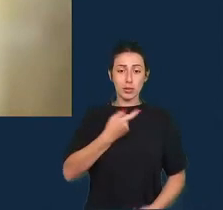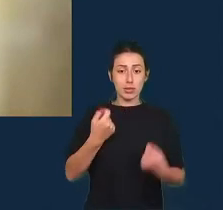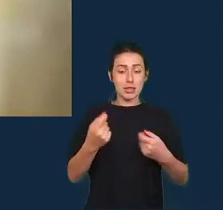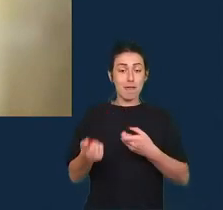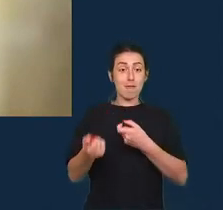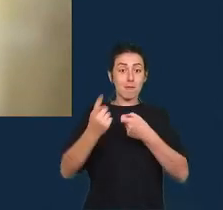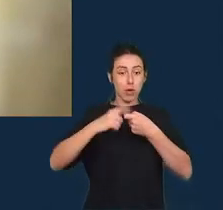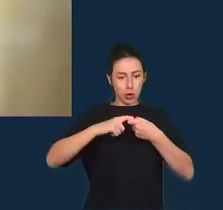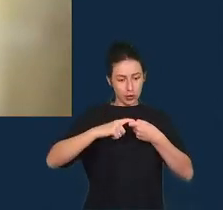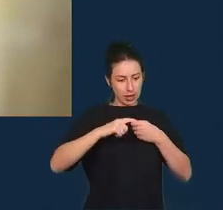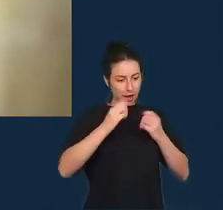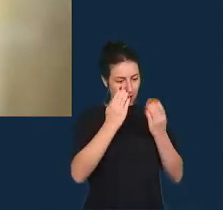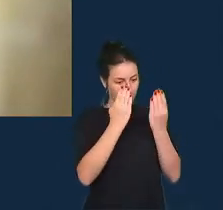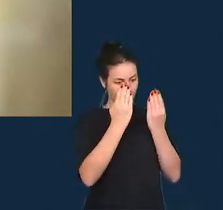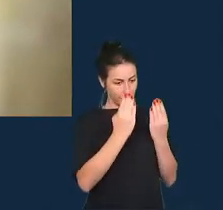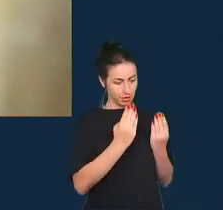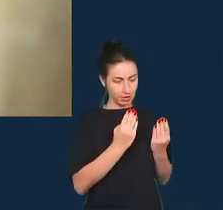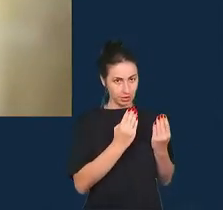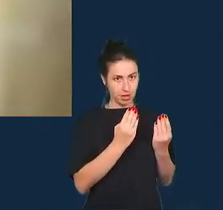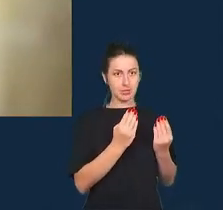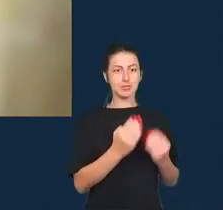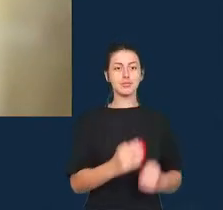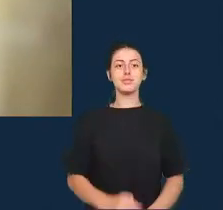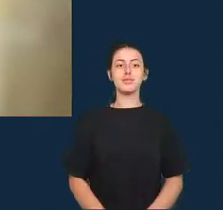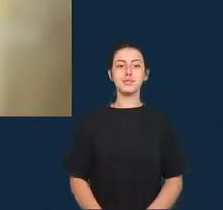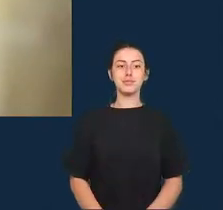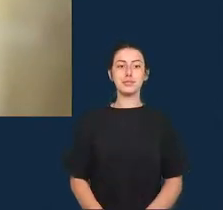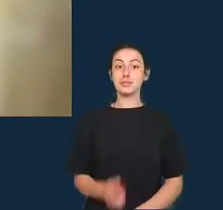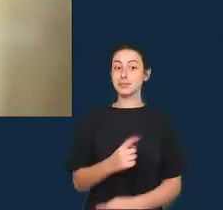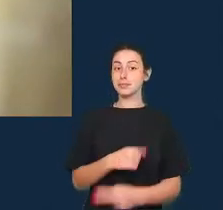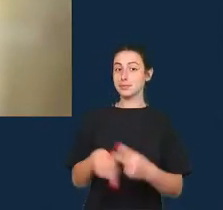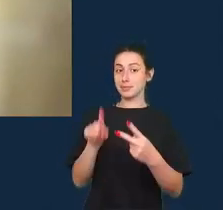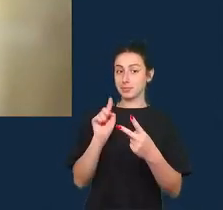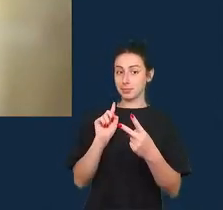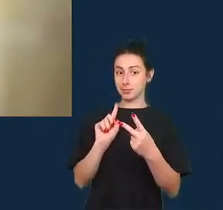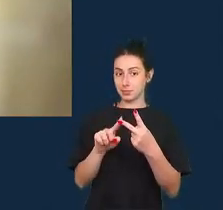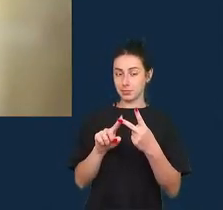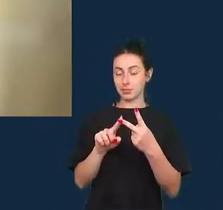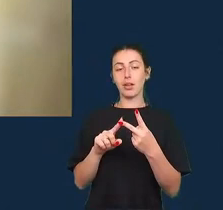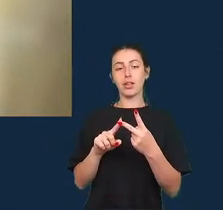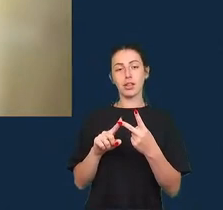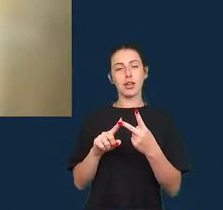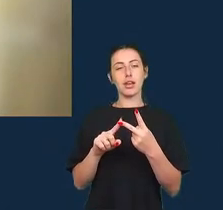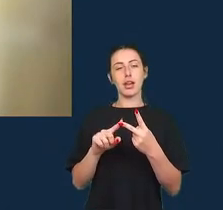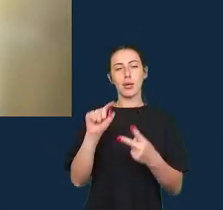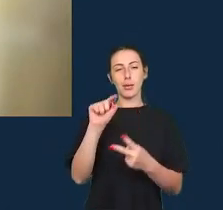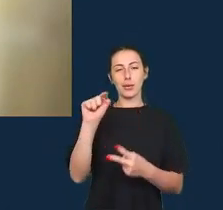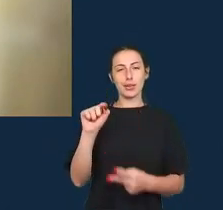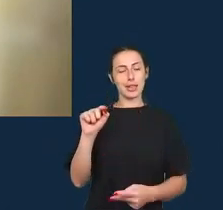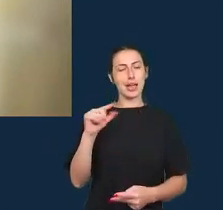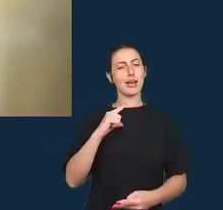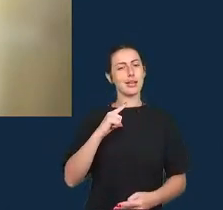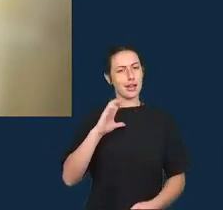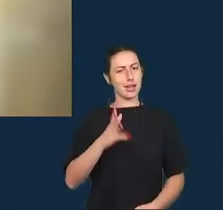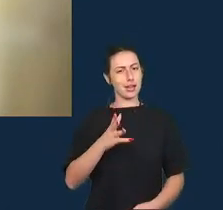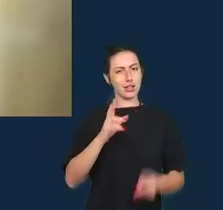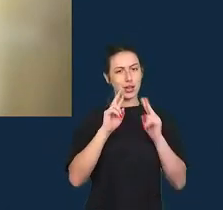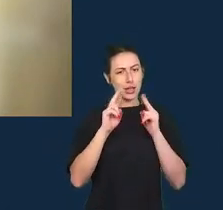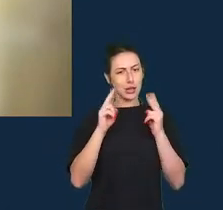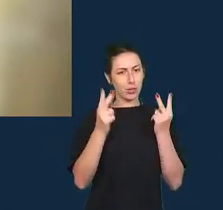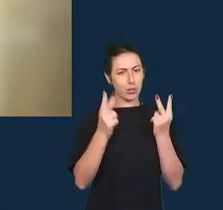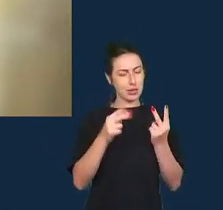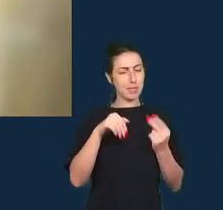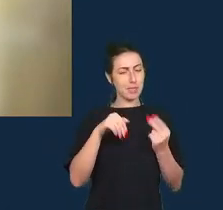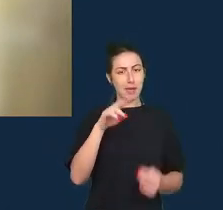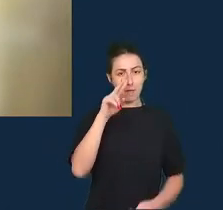coisa que tem a ver com isso eu acho que tem havido um reconhecimento cada vez mais forte mais